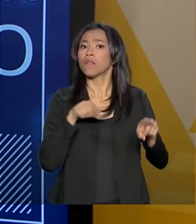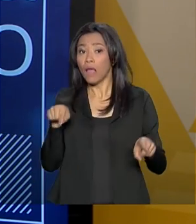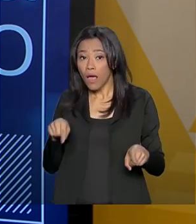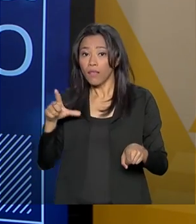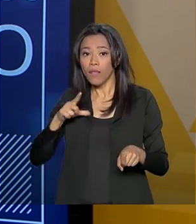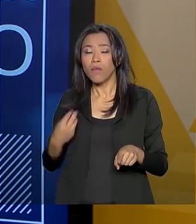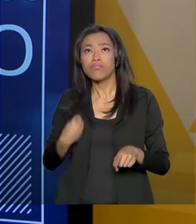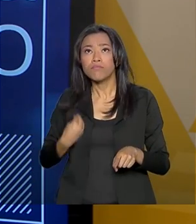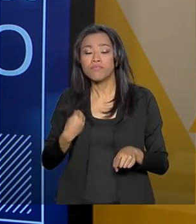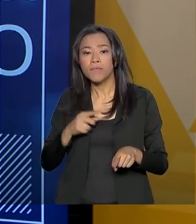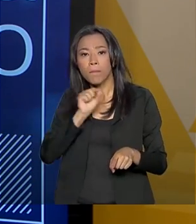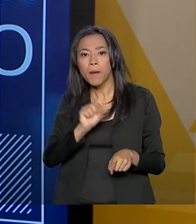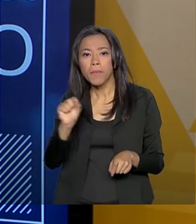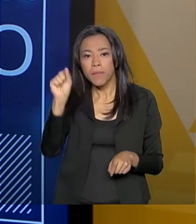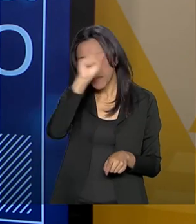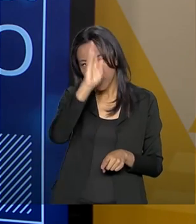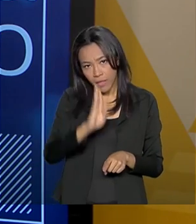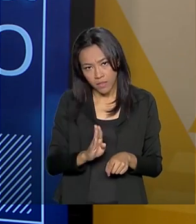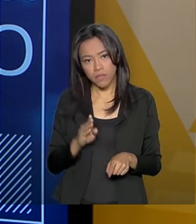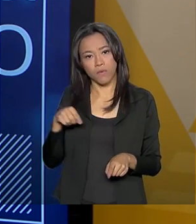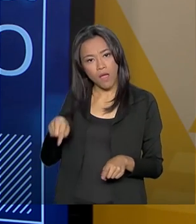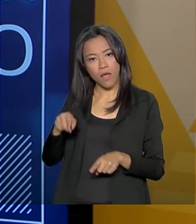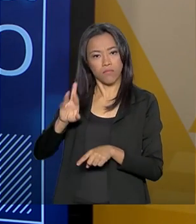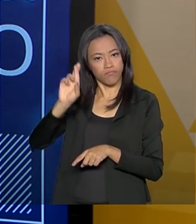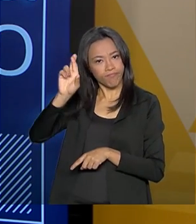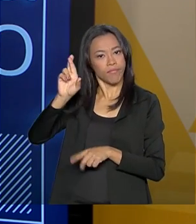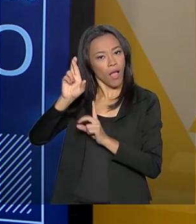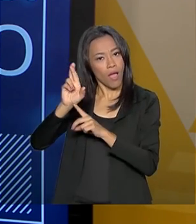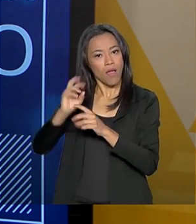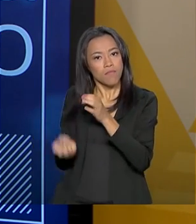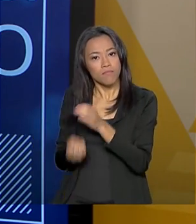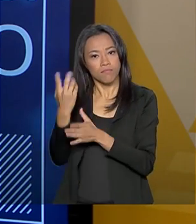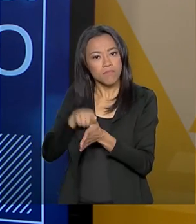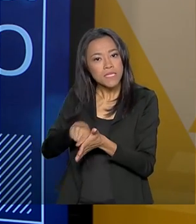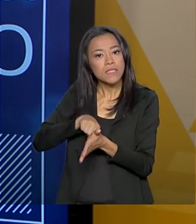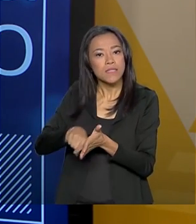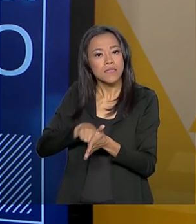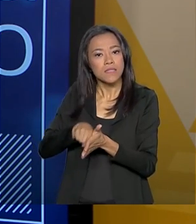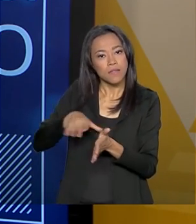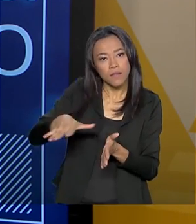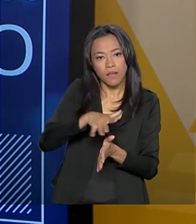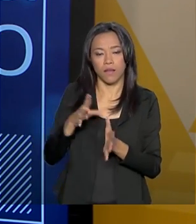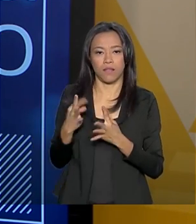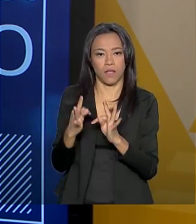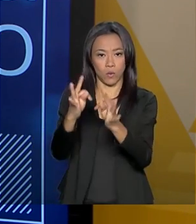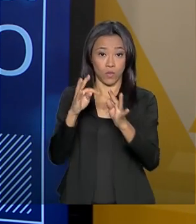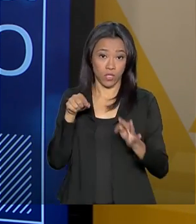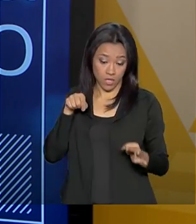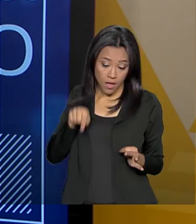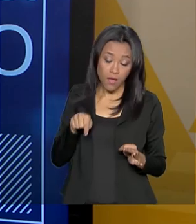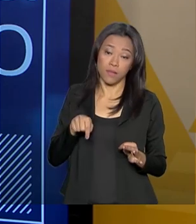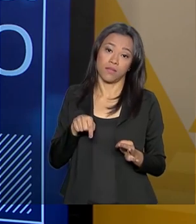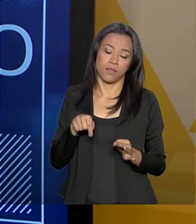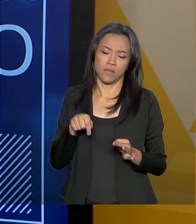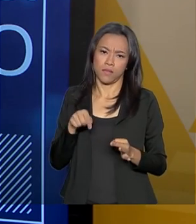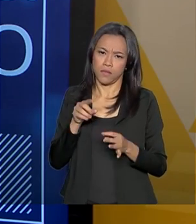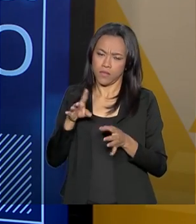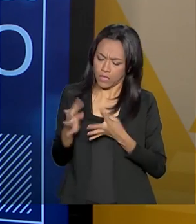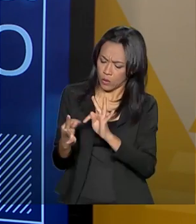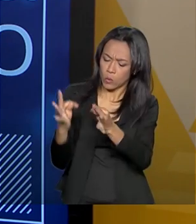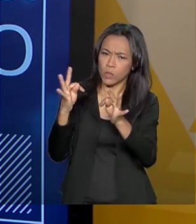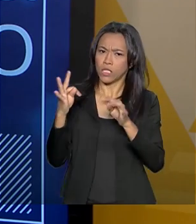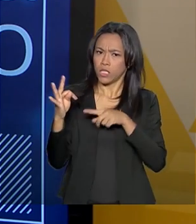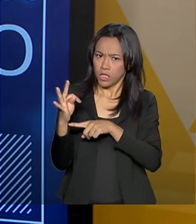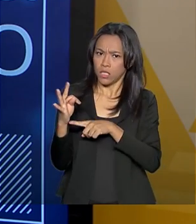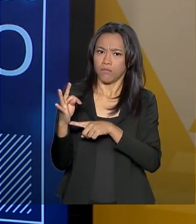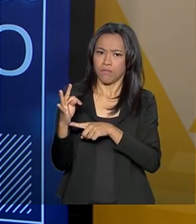O trabalho da Embrapa é de desenvolvimento de tecnologia. A implementação dessa tecnologia, o desenvolvimento dessa tecnologia a nível de